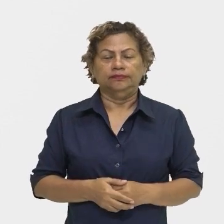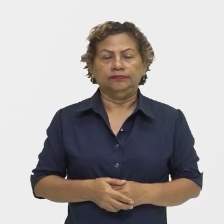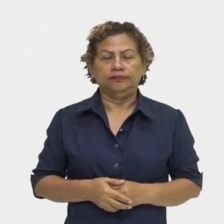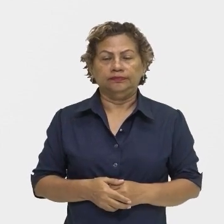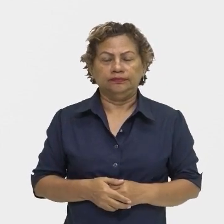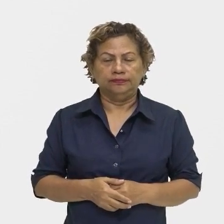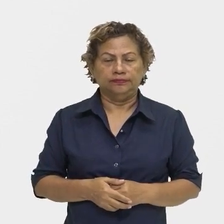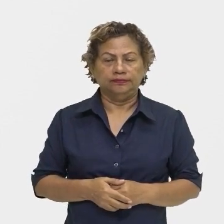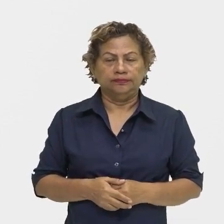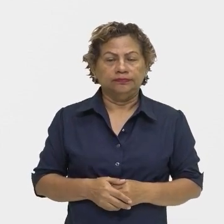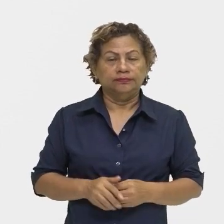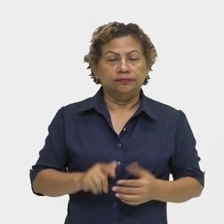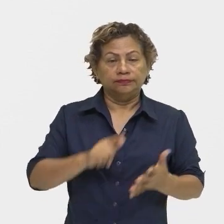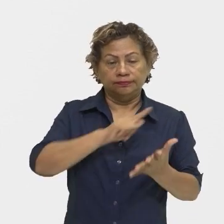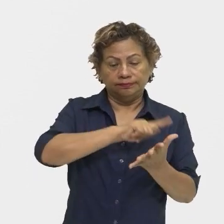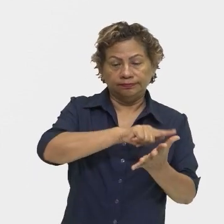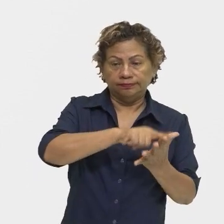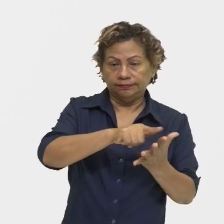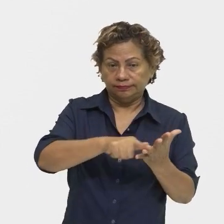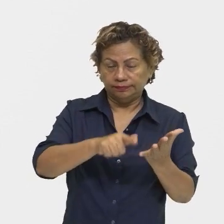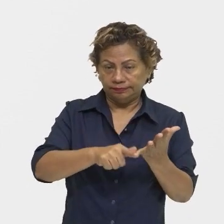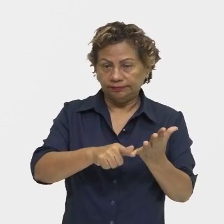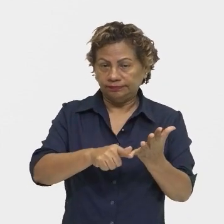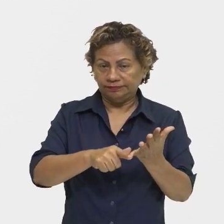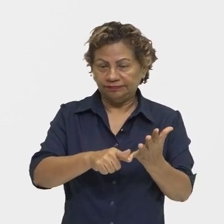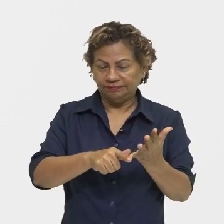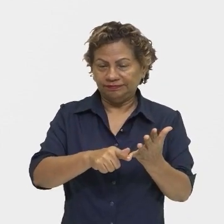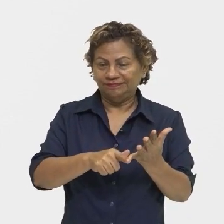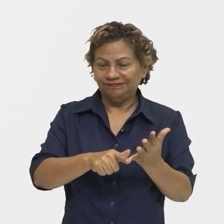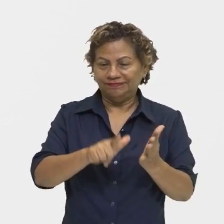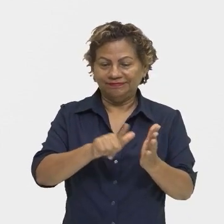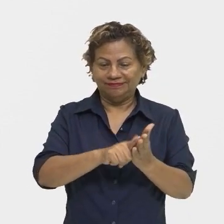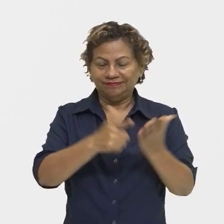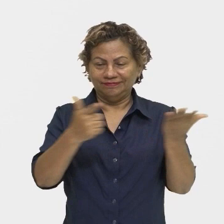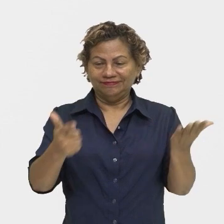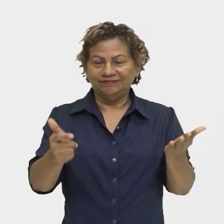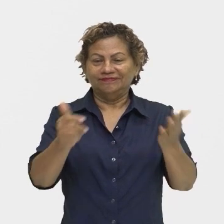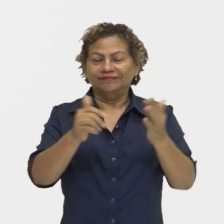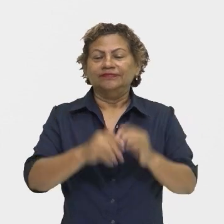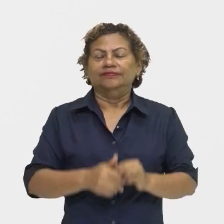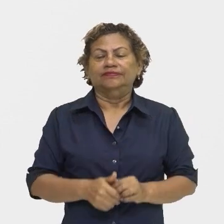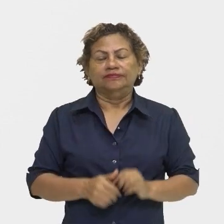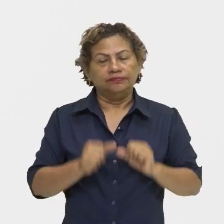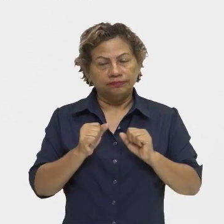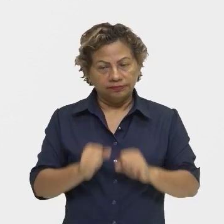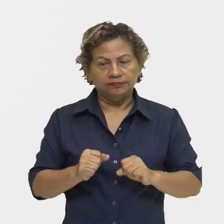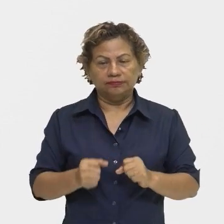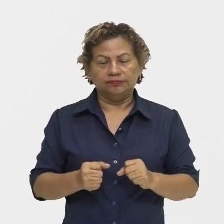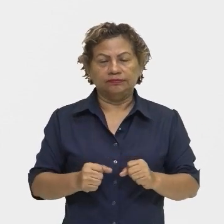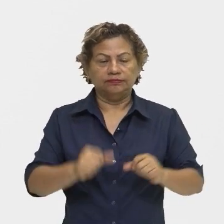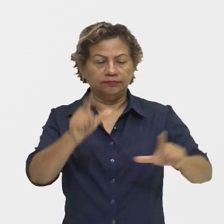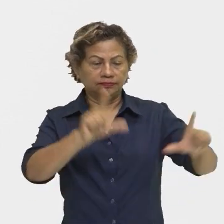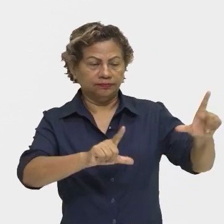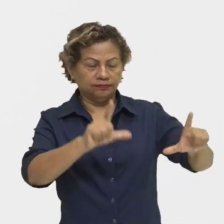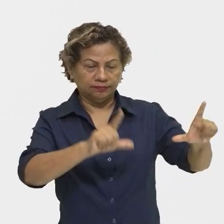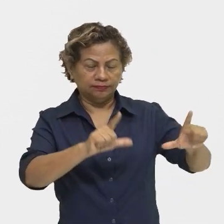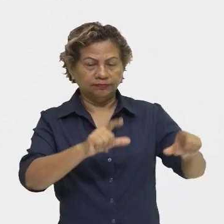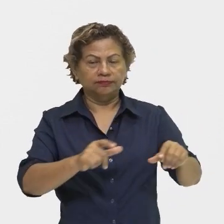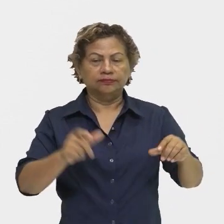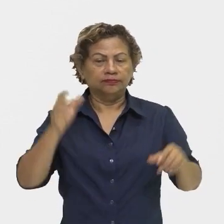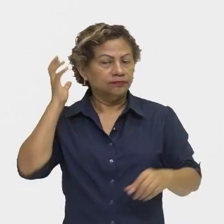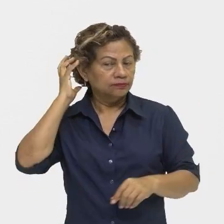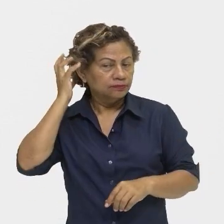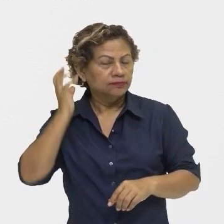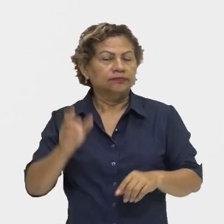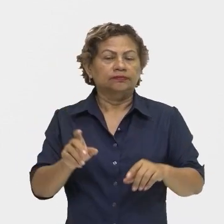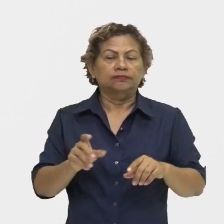E esse texto, ele circula em diferentes meios de comunicação. Pode ser o rádio, a TV, a internet, né? Produzida para